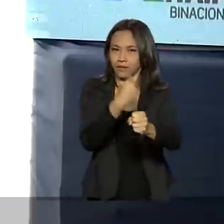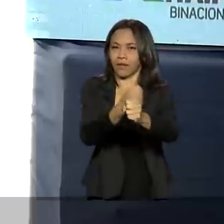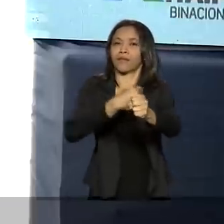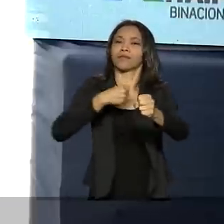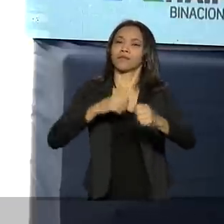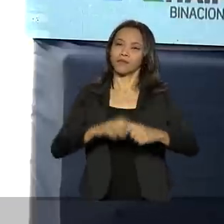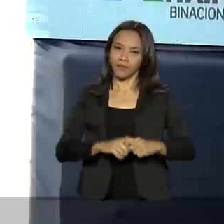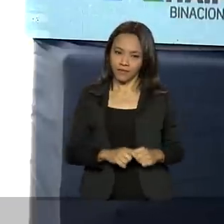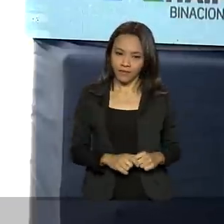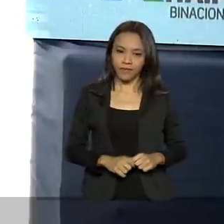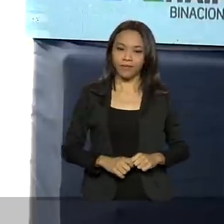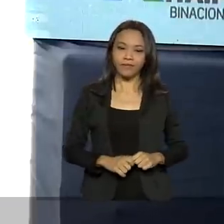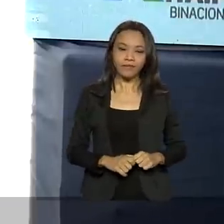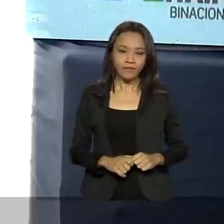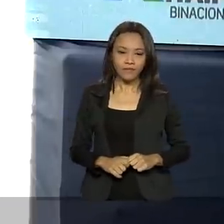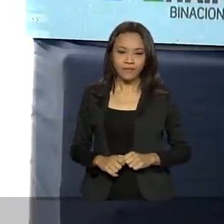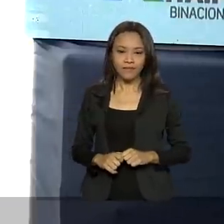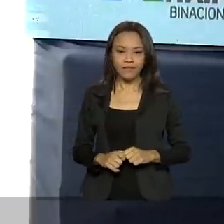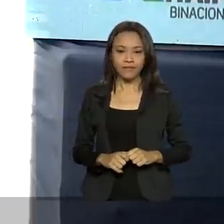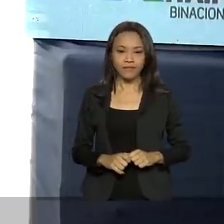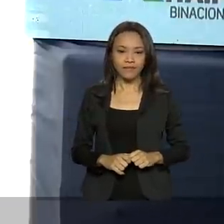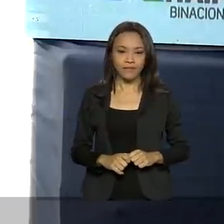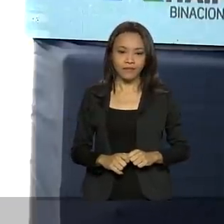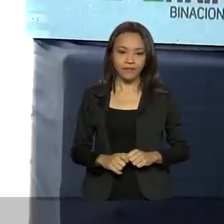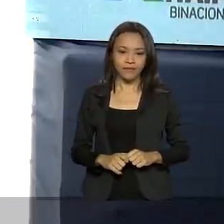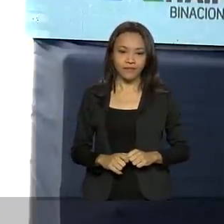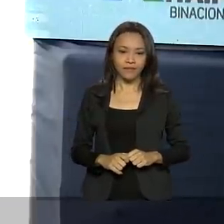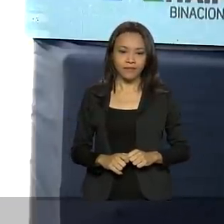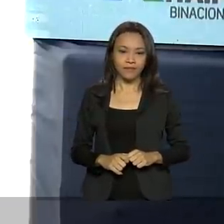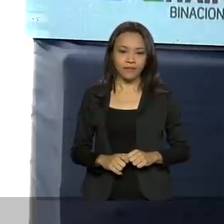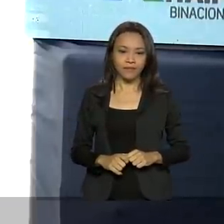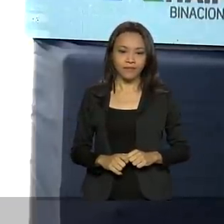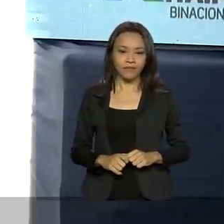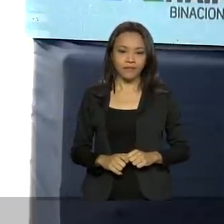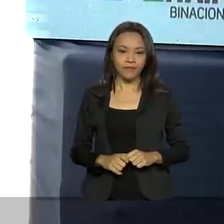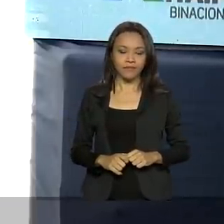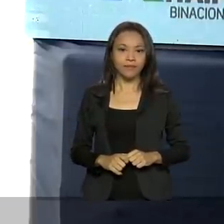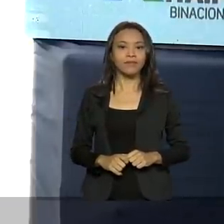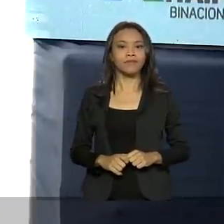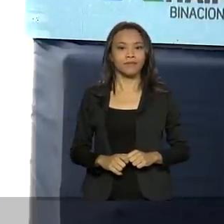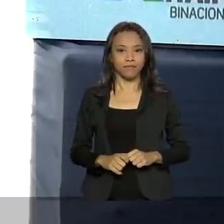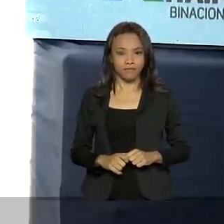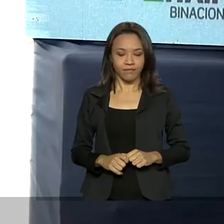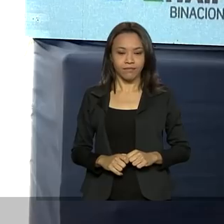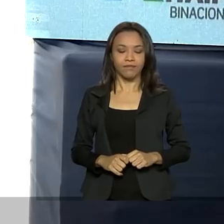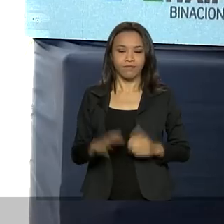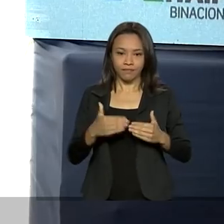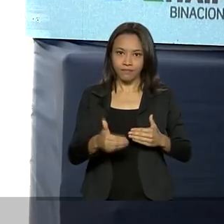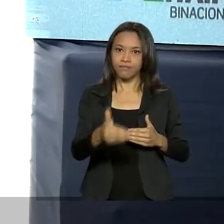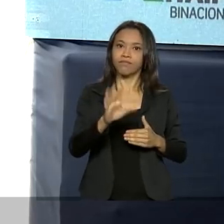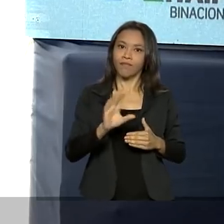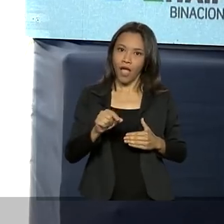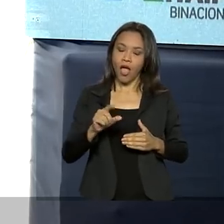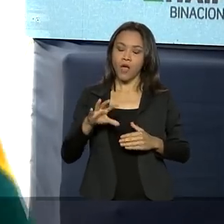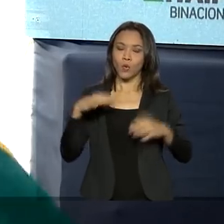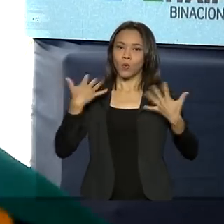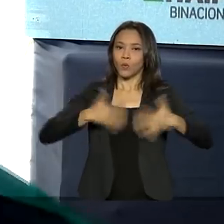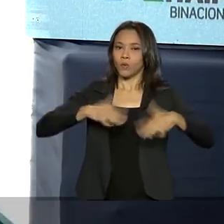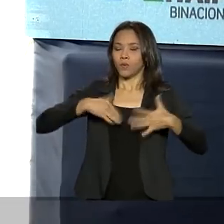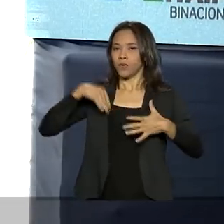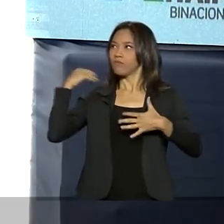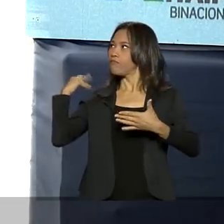seguramente, história de